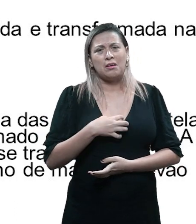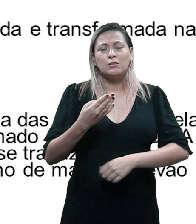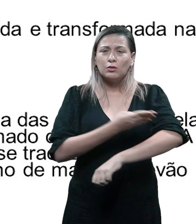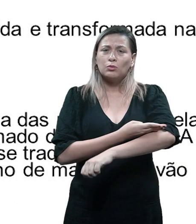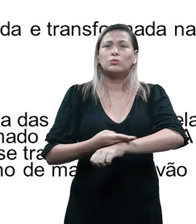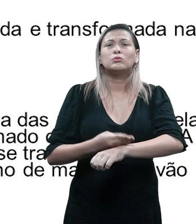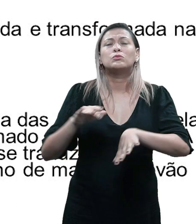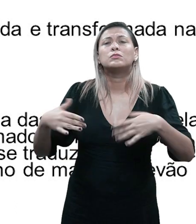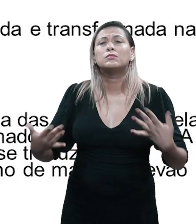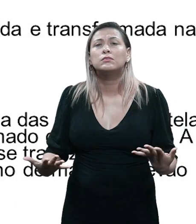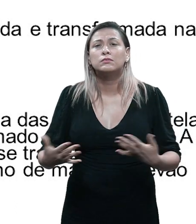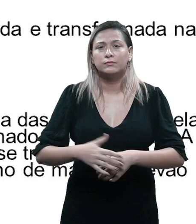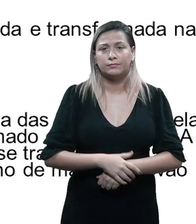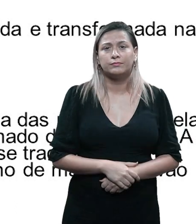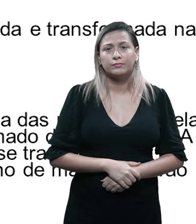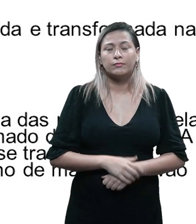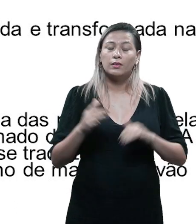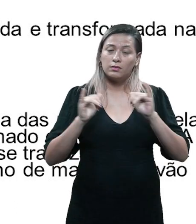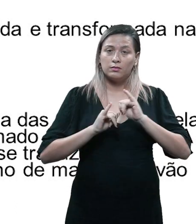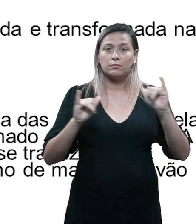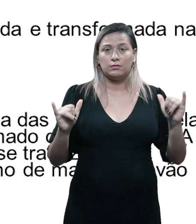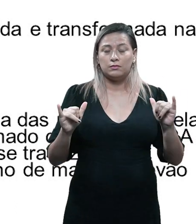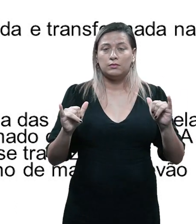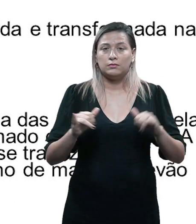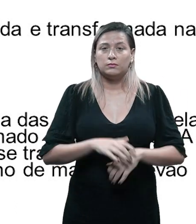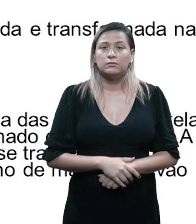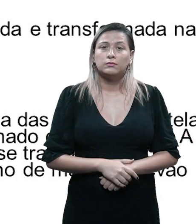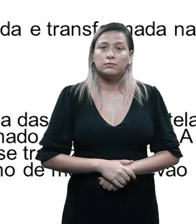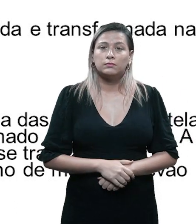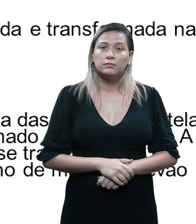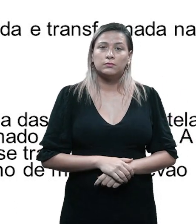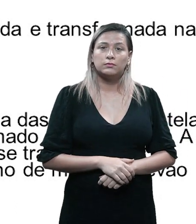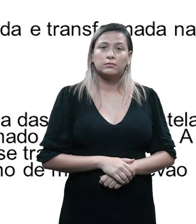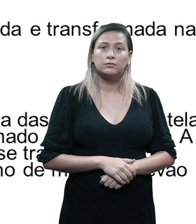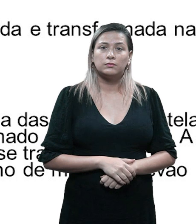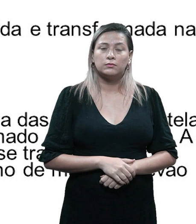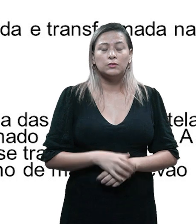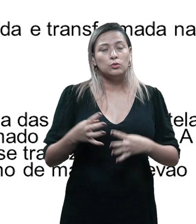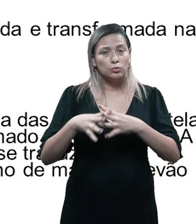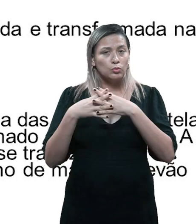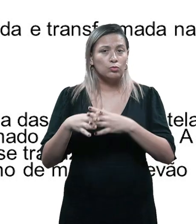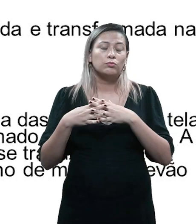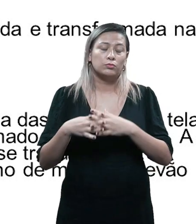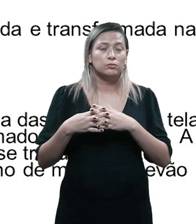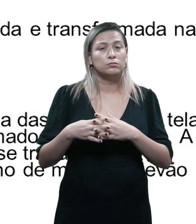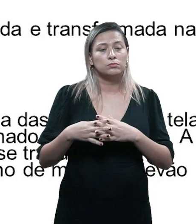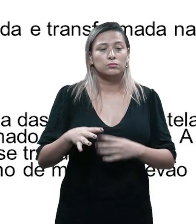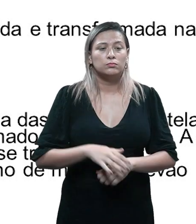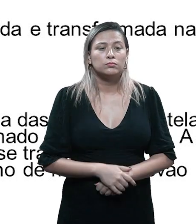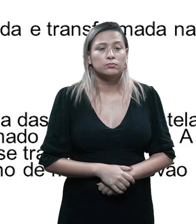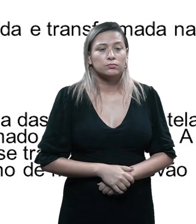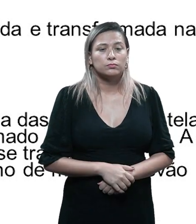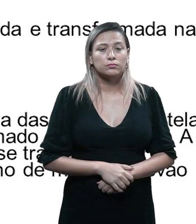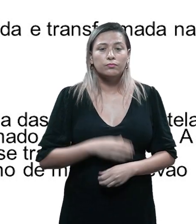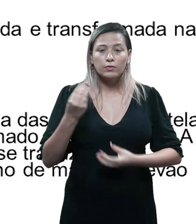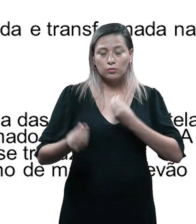hábitos e quais são. As informações sobre o conflito ou os conflitos. Como